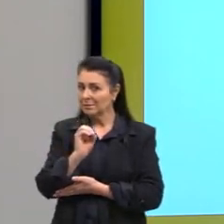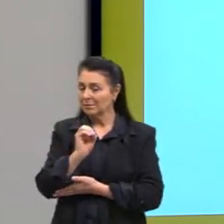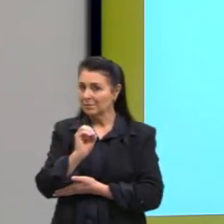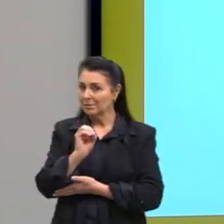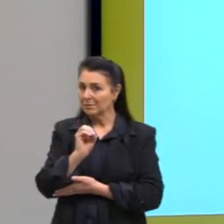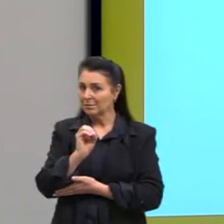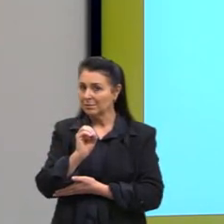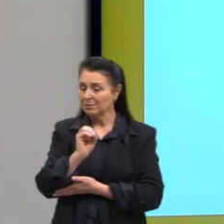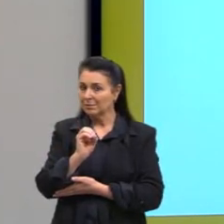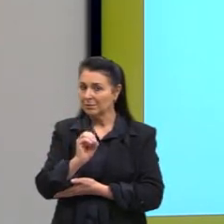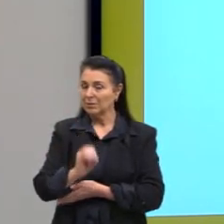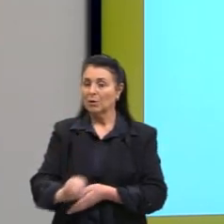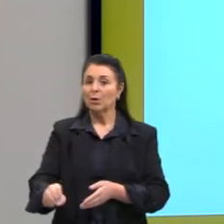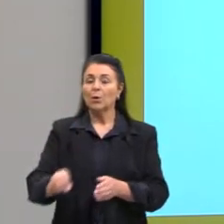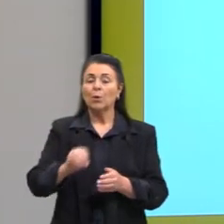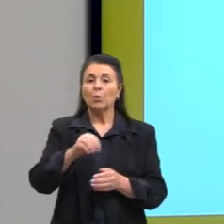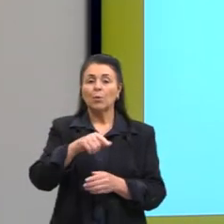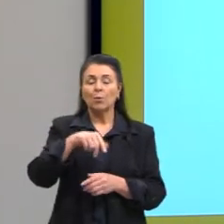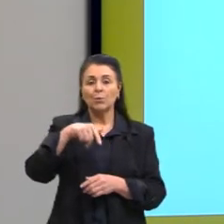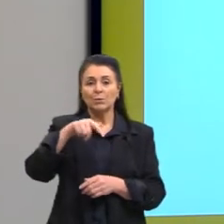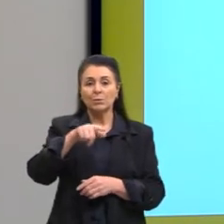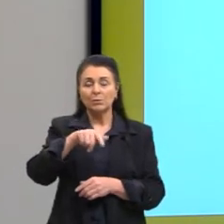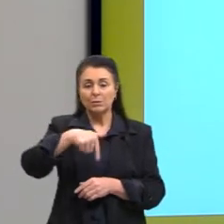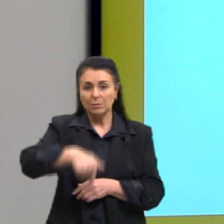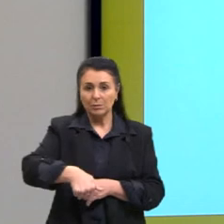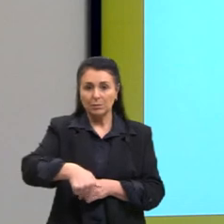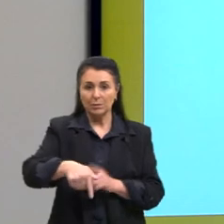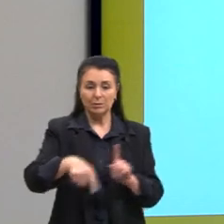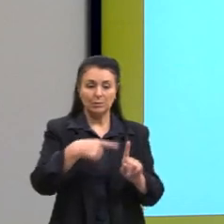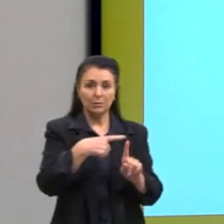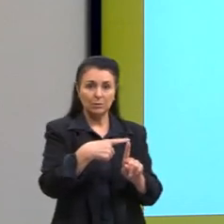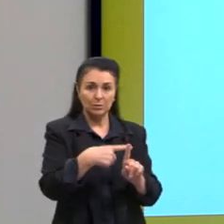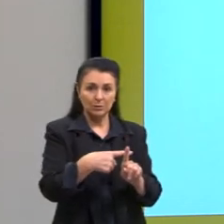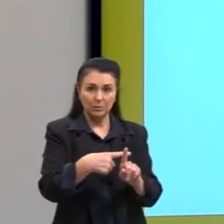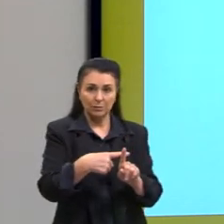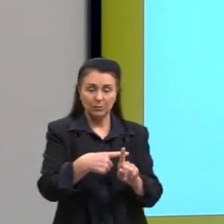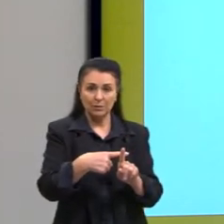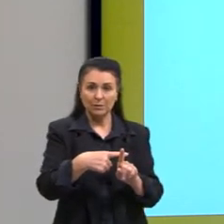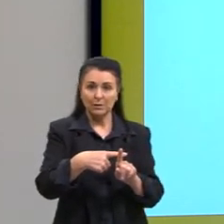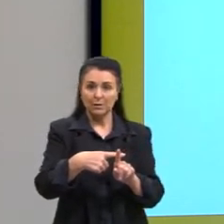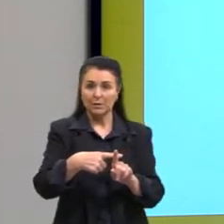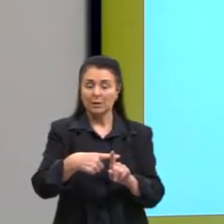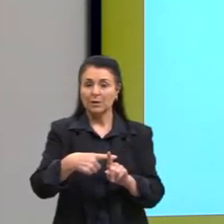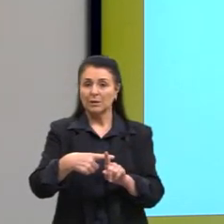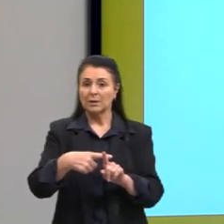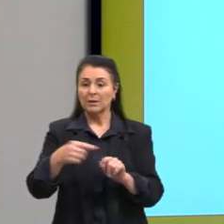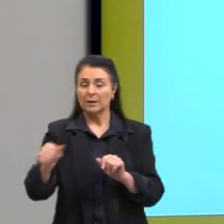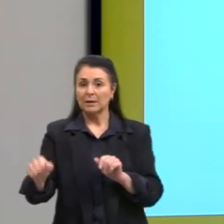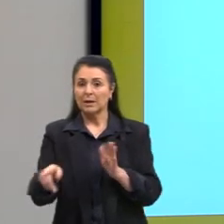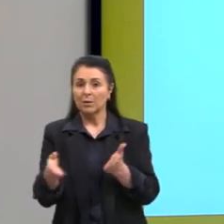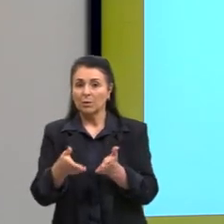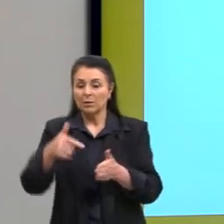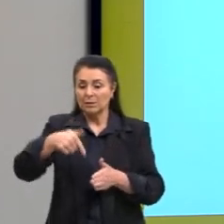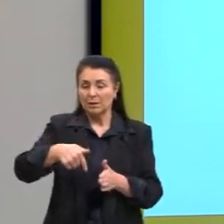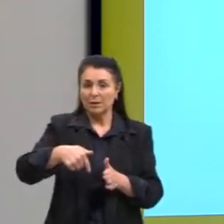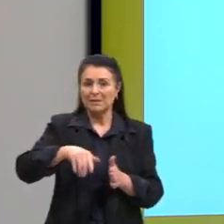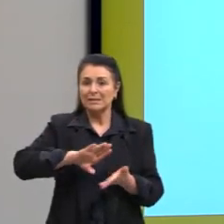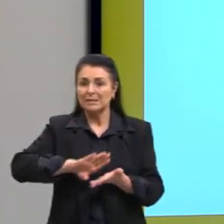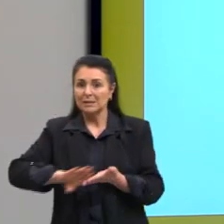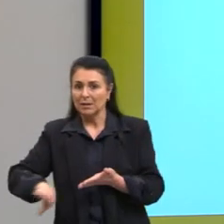então, positivos sem o zero. E aqui seriam os racionais, então, negativos sem o zero.